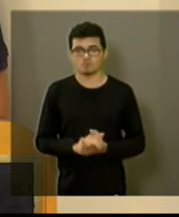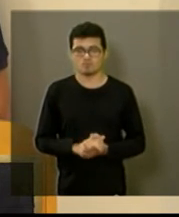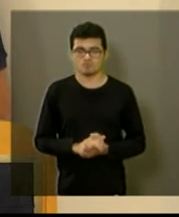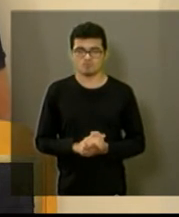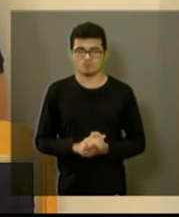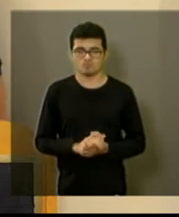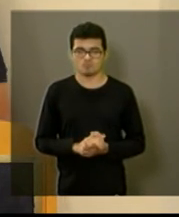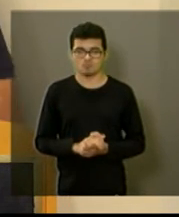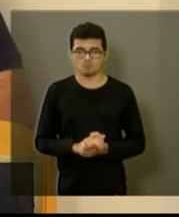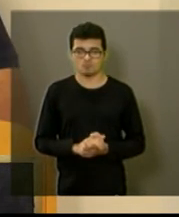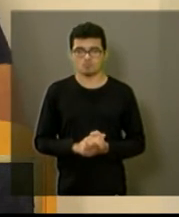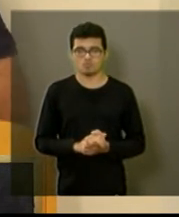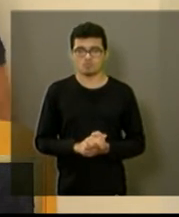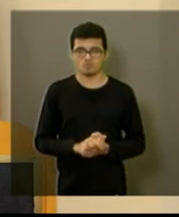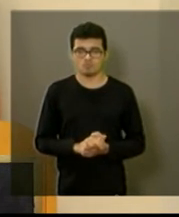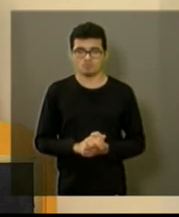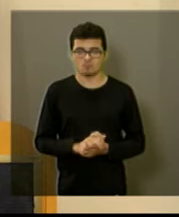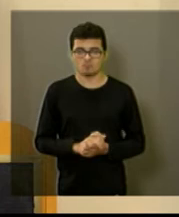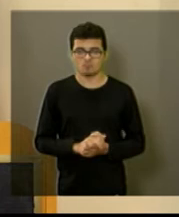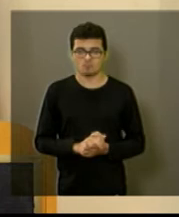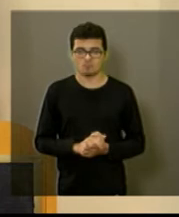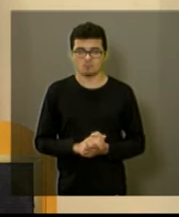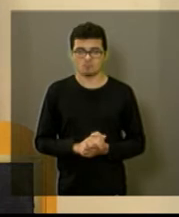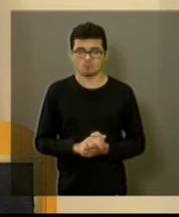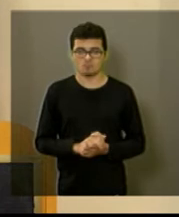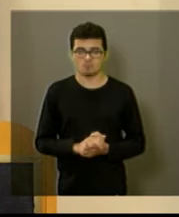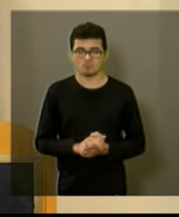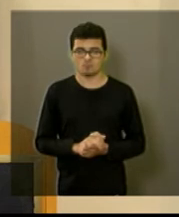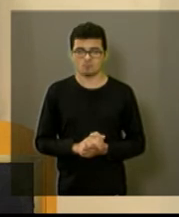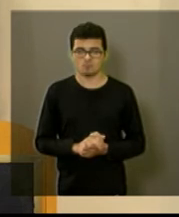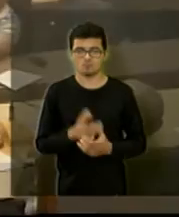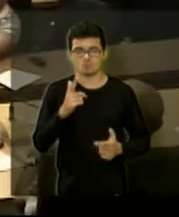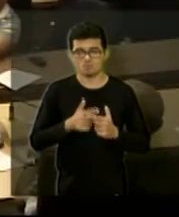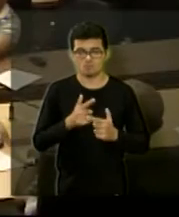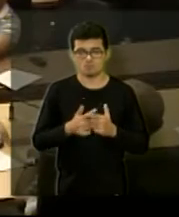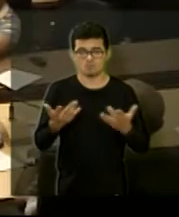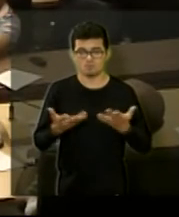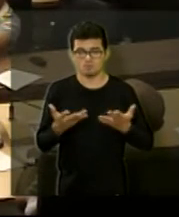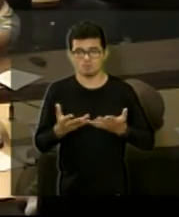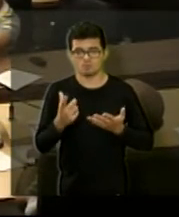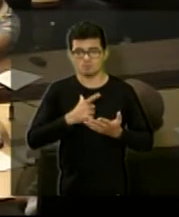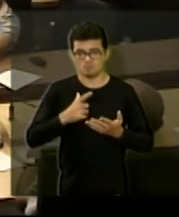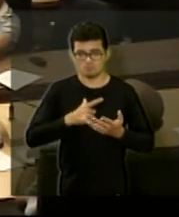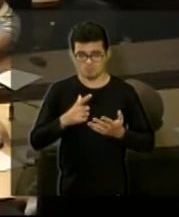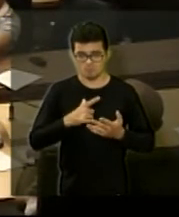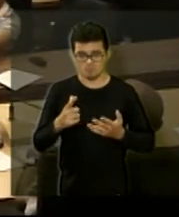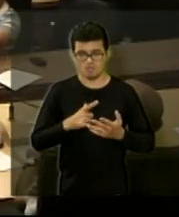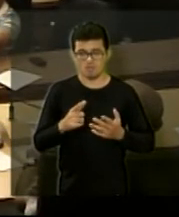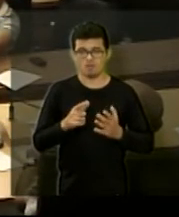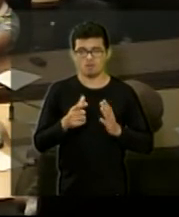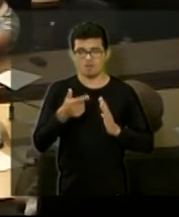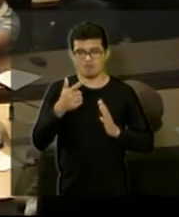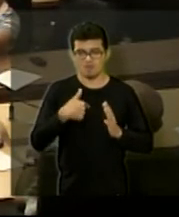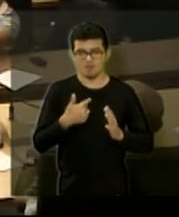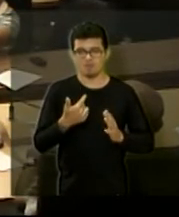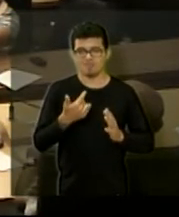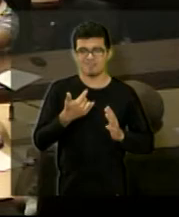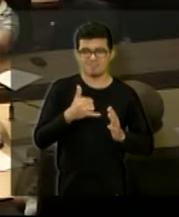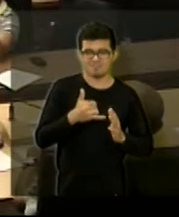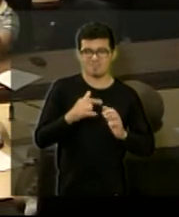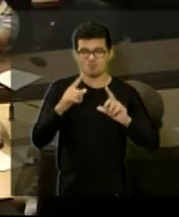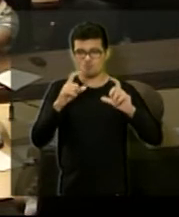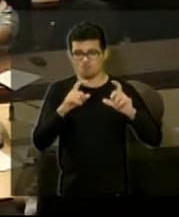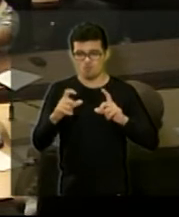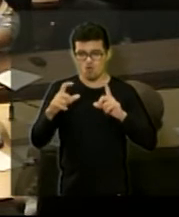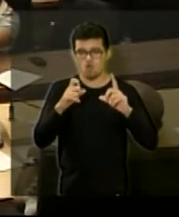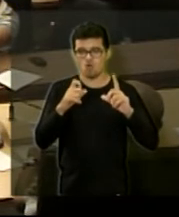talvez seja esse então a gente precisa melhorar essa ferramenta porque hoje a gente tem ferramentas de localização fotografia o cara